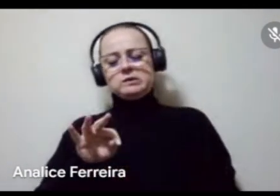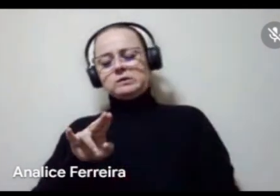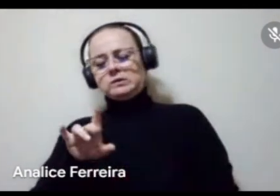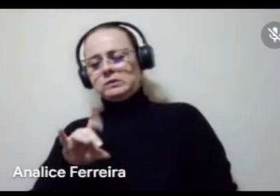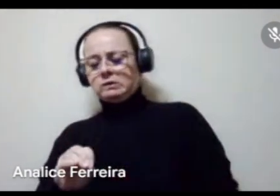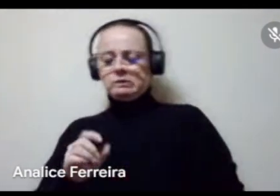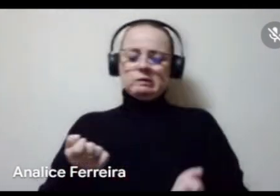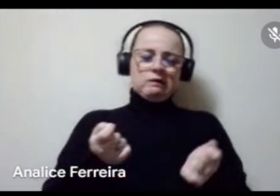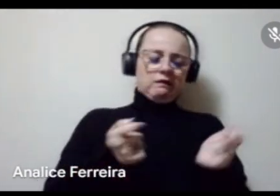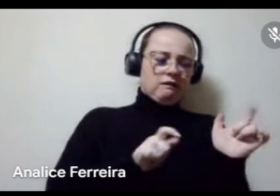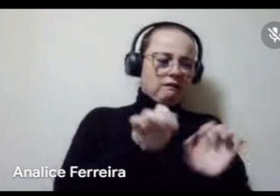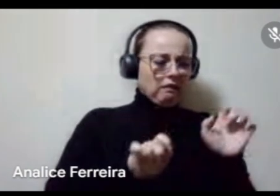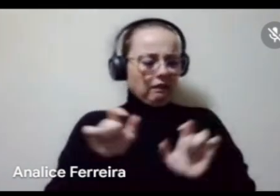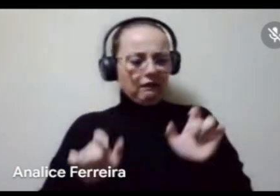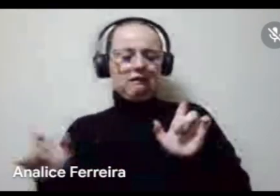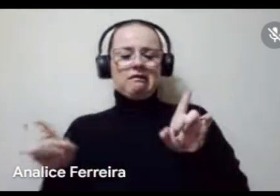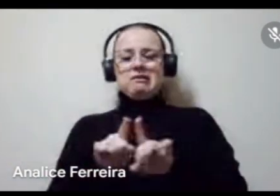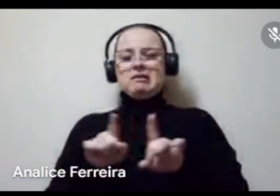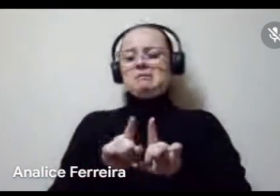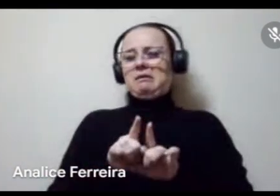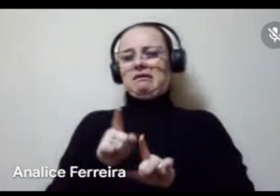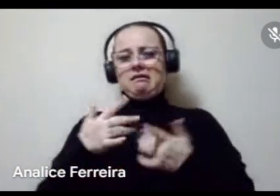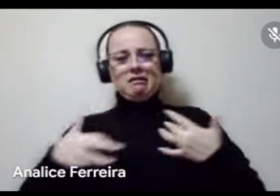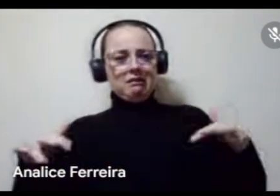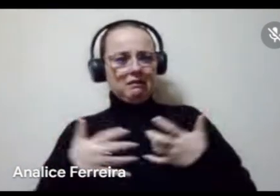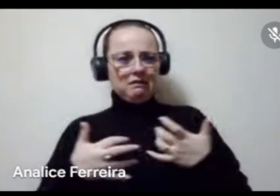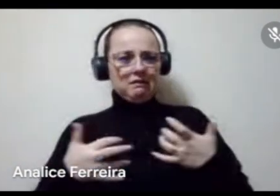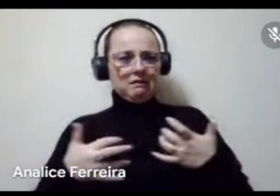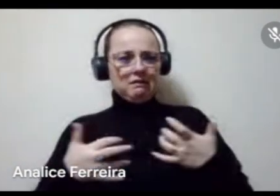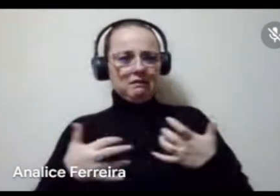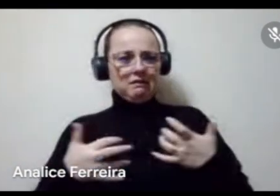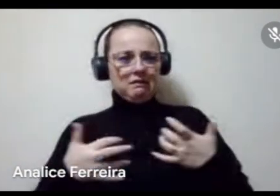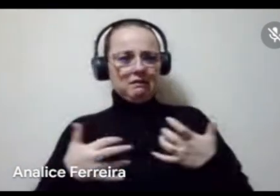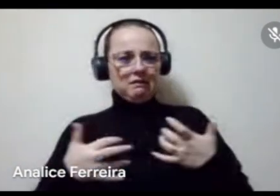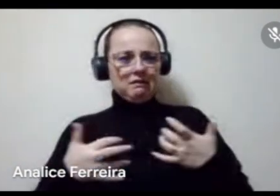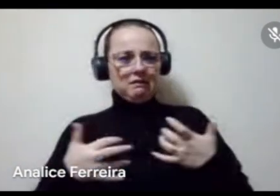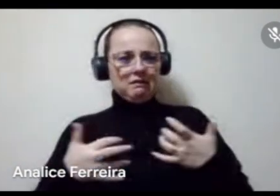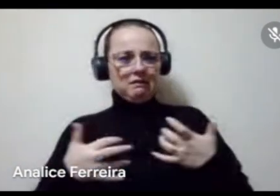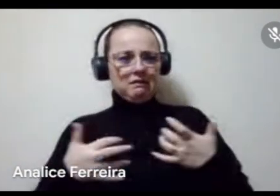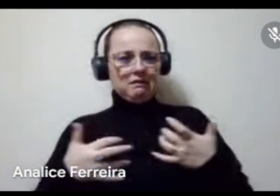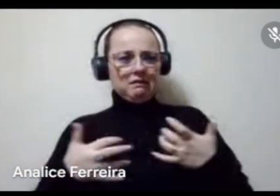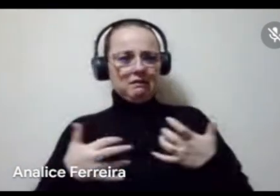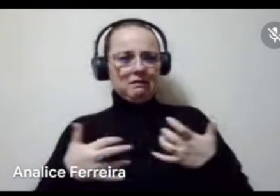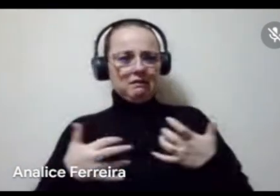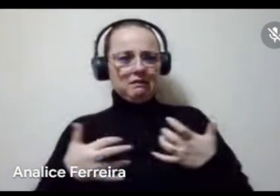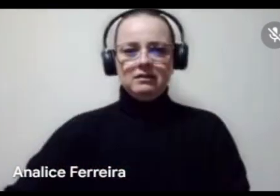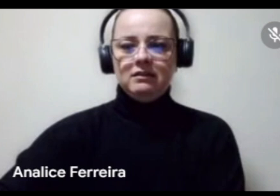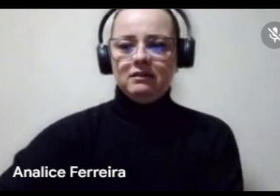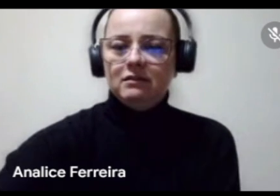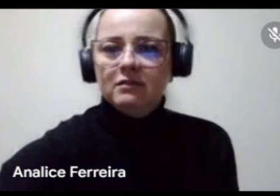e instrumentistas, tal. Então, esse é um aspecto, né, apesar do